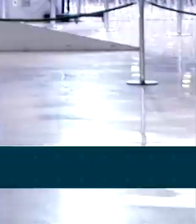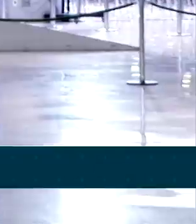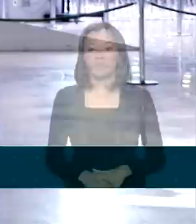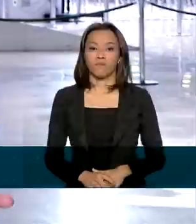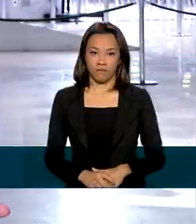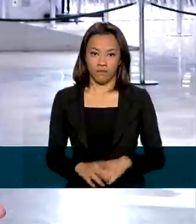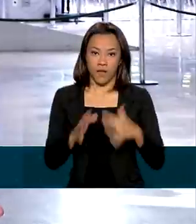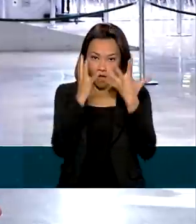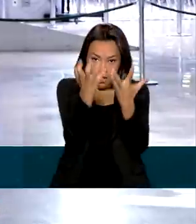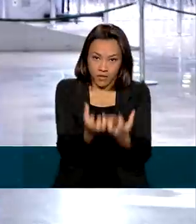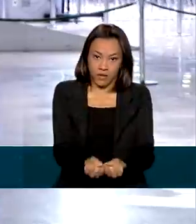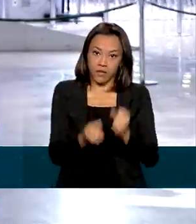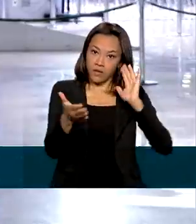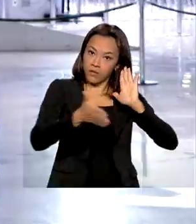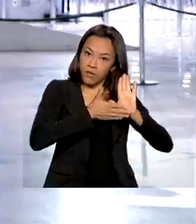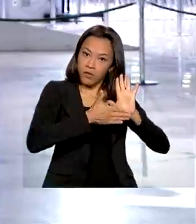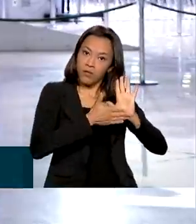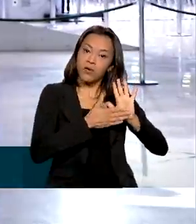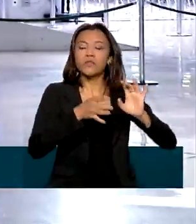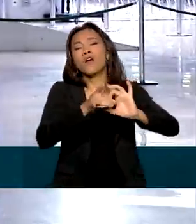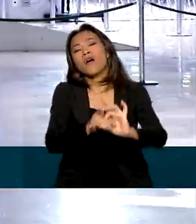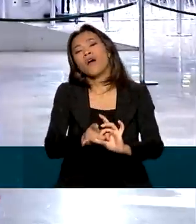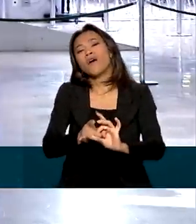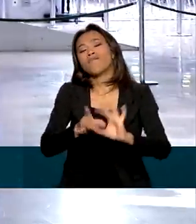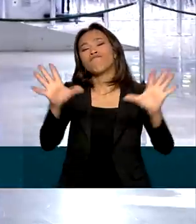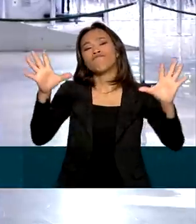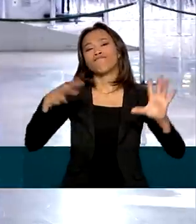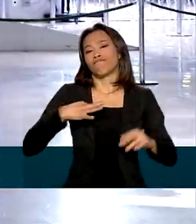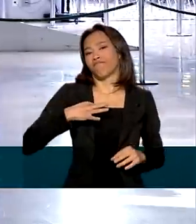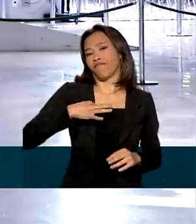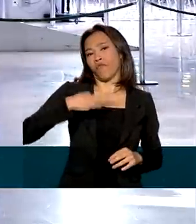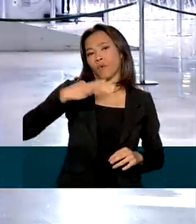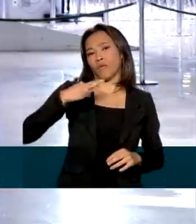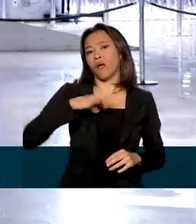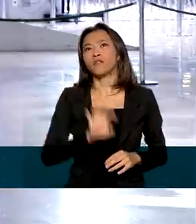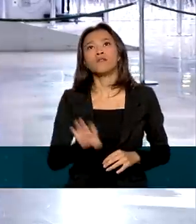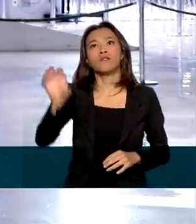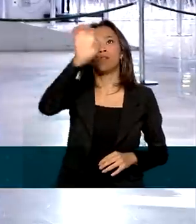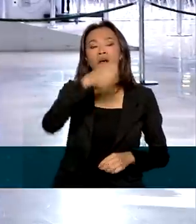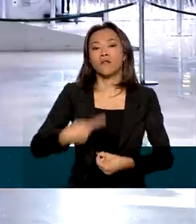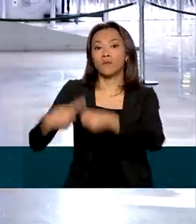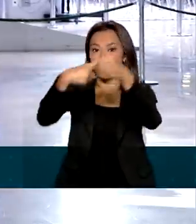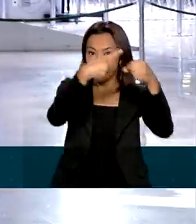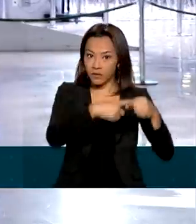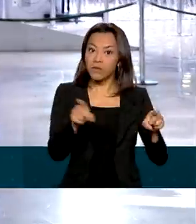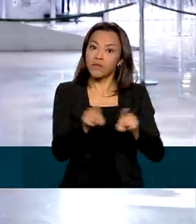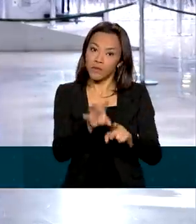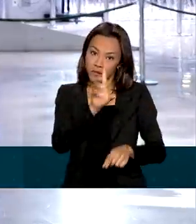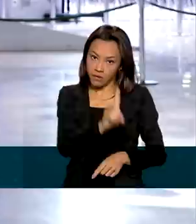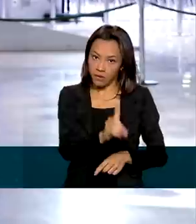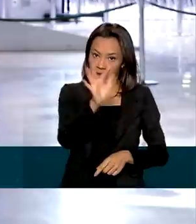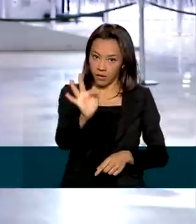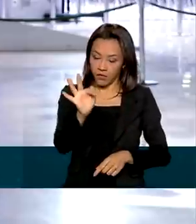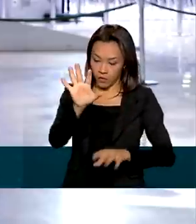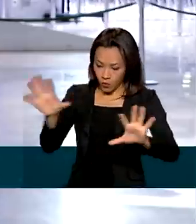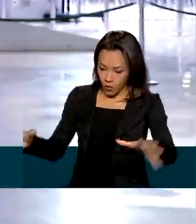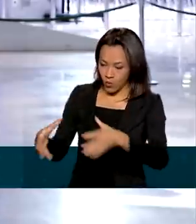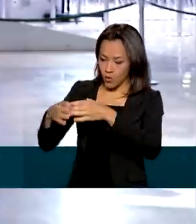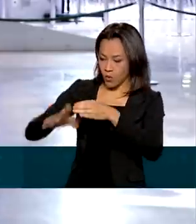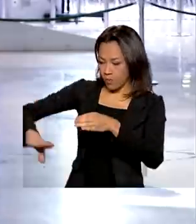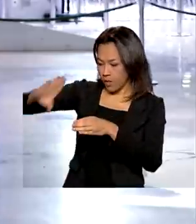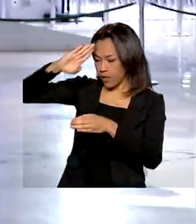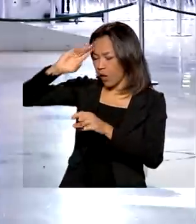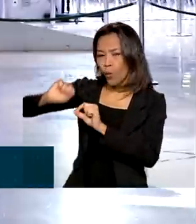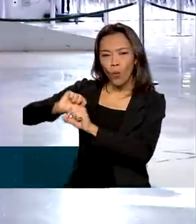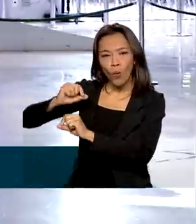A adesão ao programa ocorre de forma voluntária pelos estados, municípios e pelo Distrito Federal. Os militares atuam no